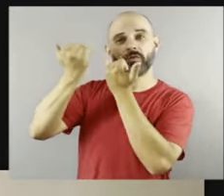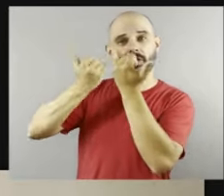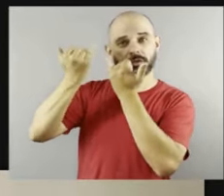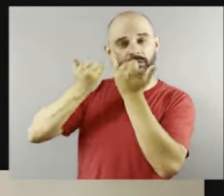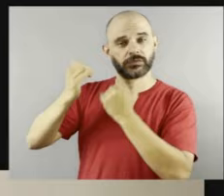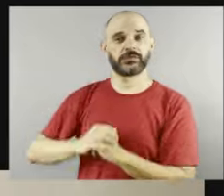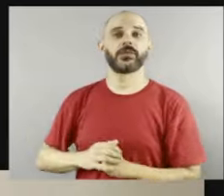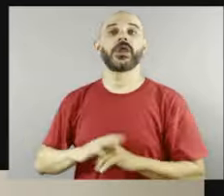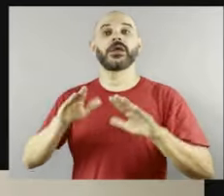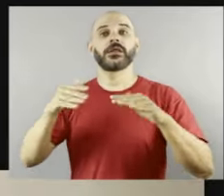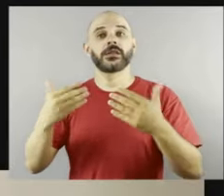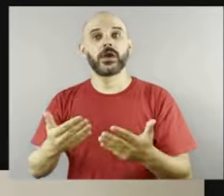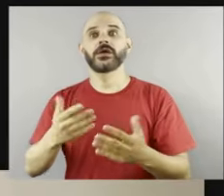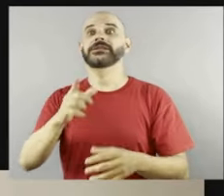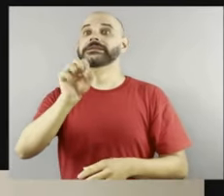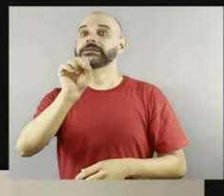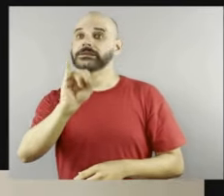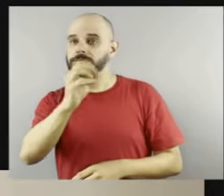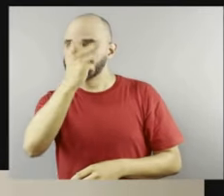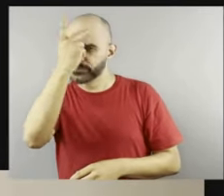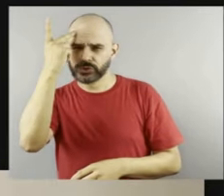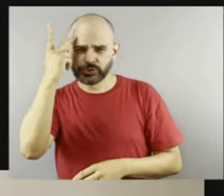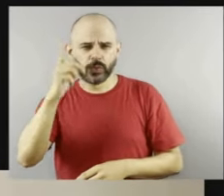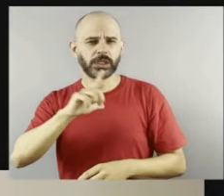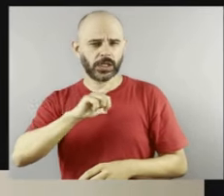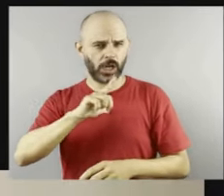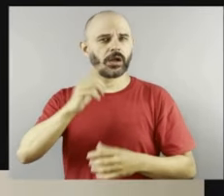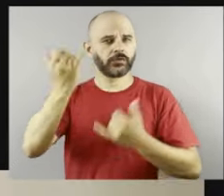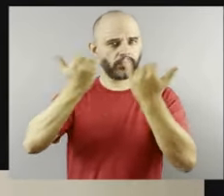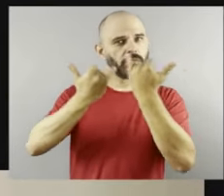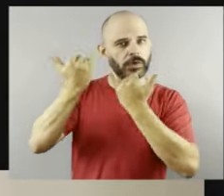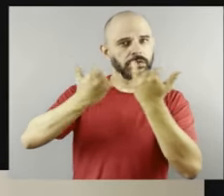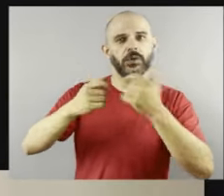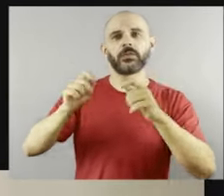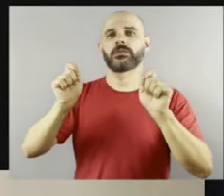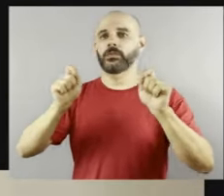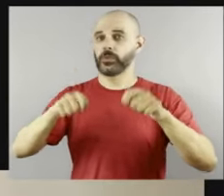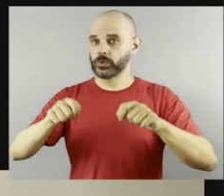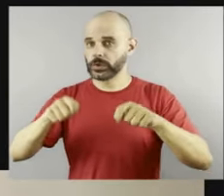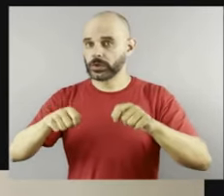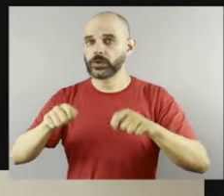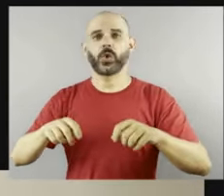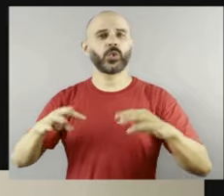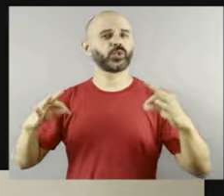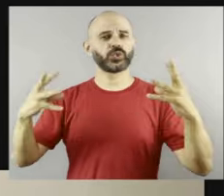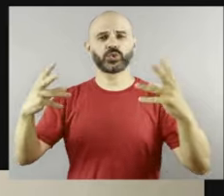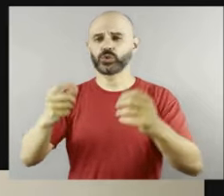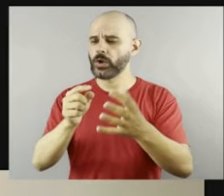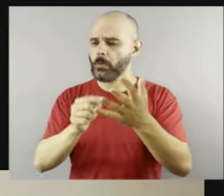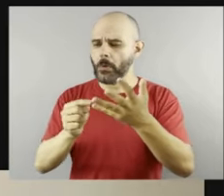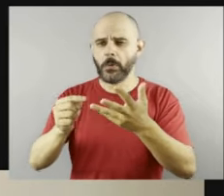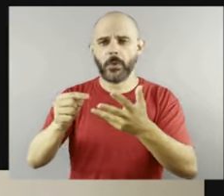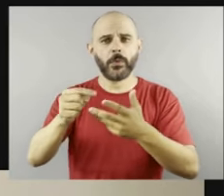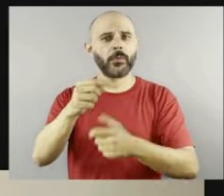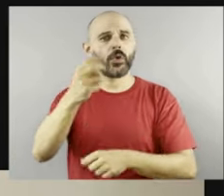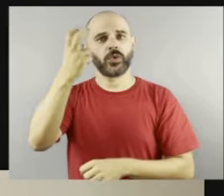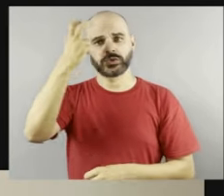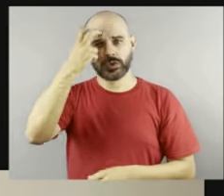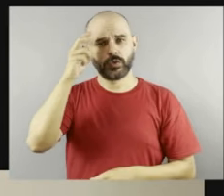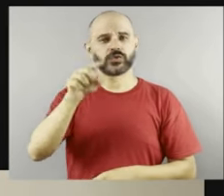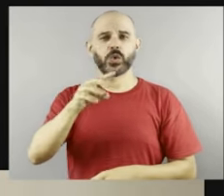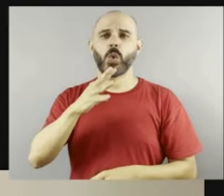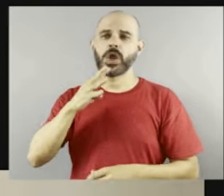potencial, se as pessoas têm informação de todas as questões culturais, se você conhece a história, né, você tem uma